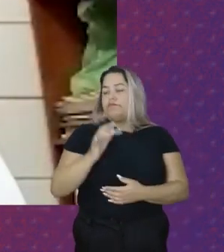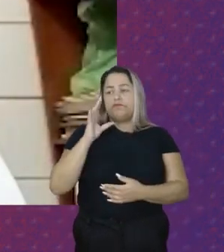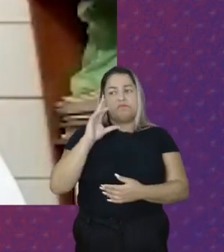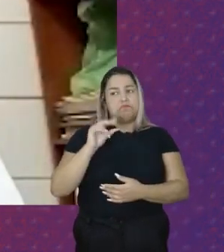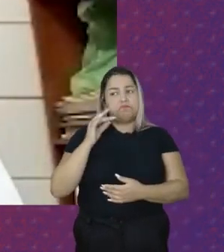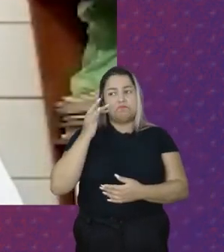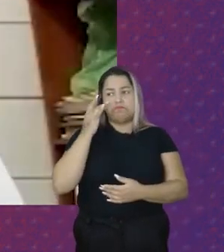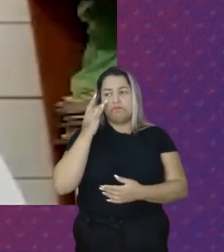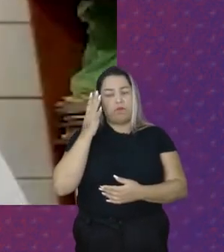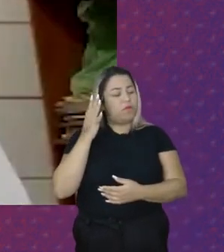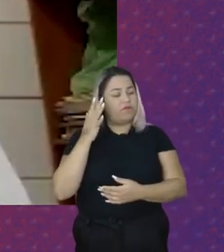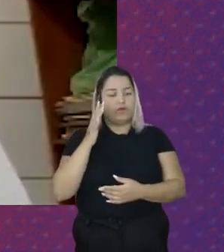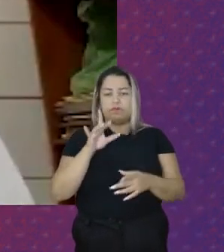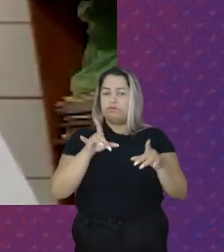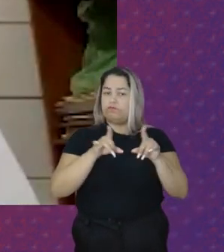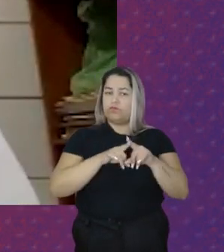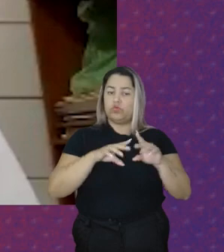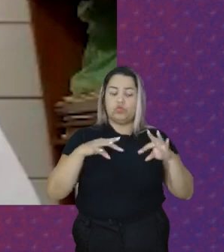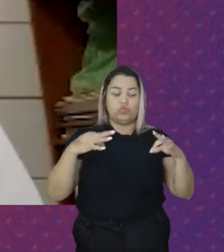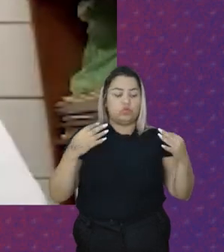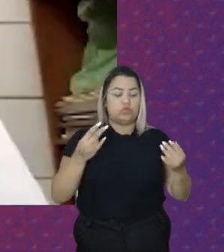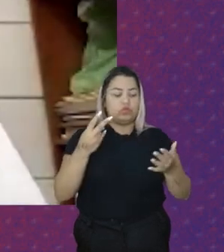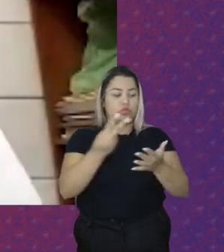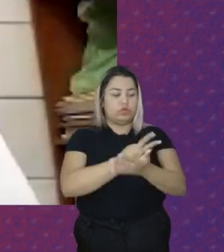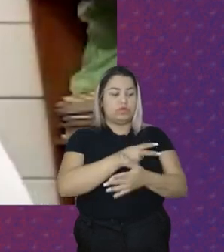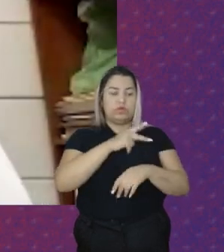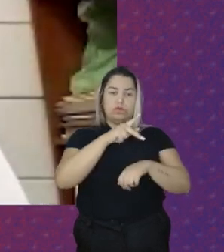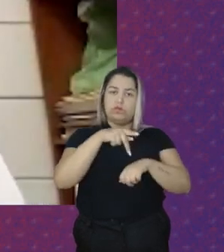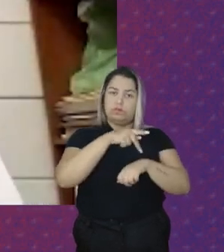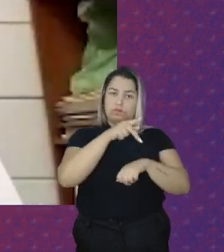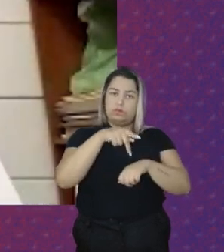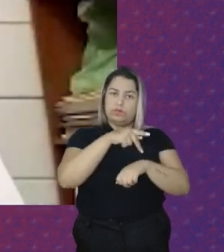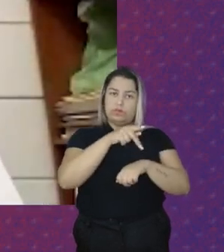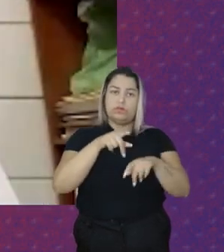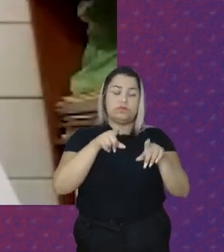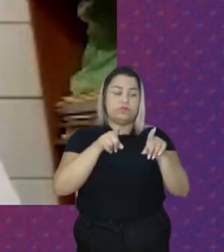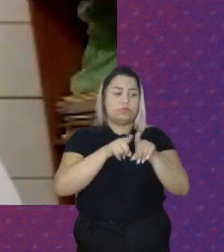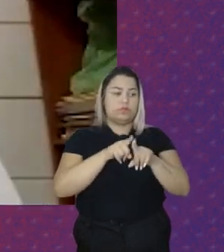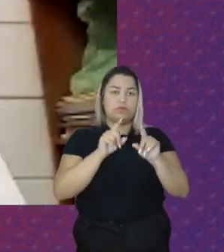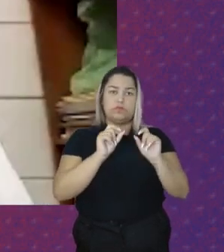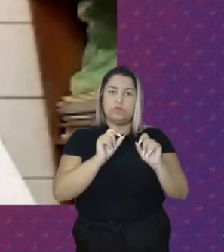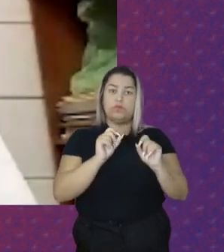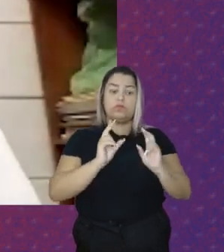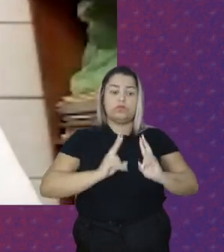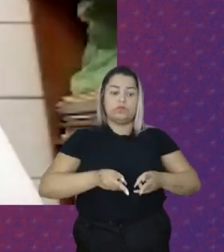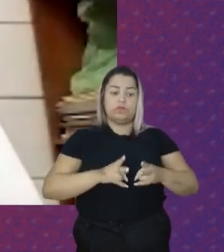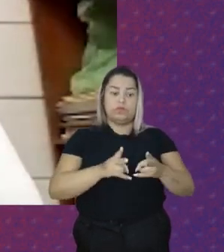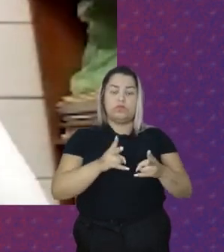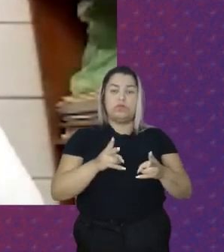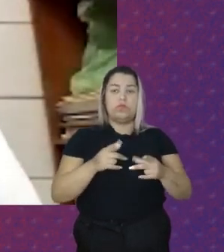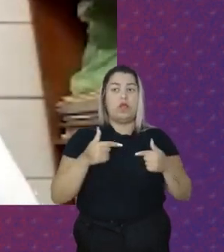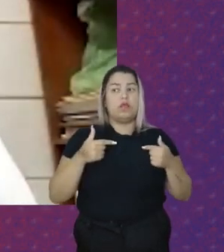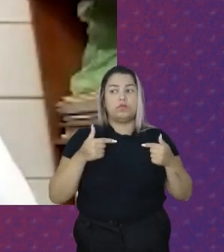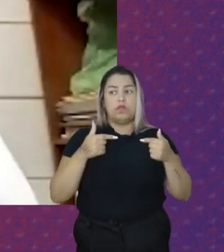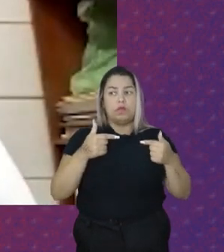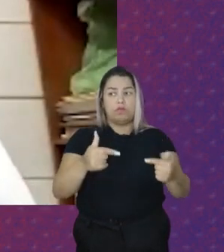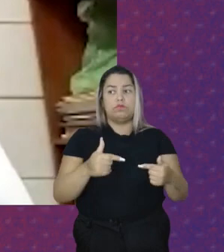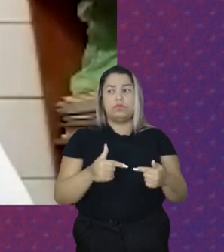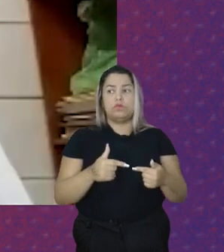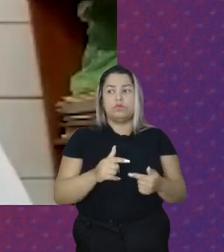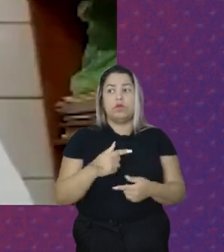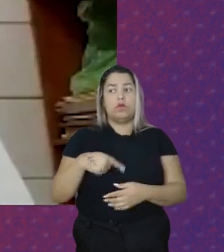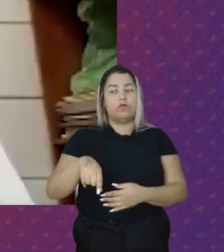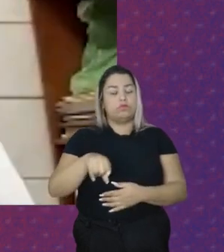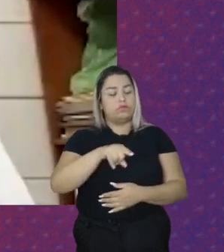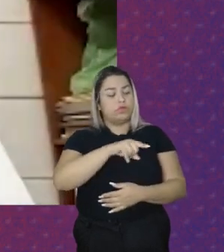Principalmente Depois de tudo Que aconteceu No país Dar continuidade Dessa luta Agora O que a